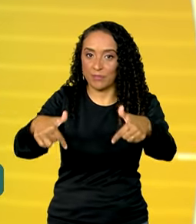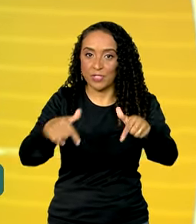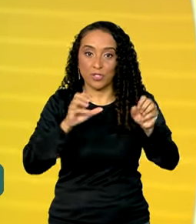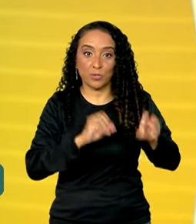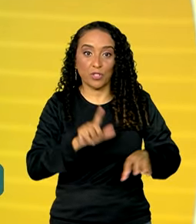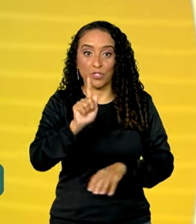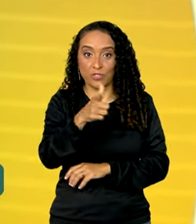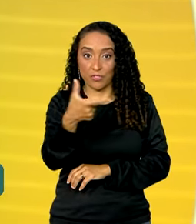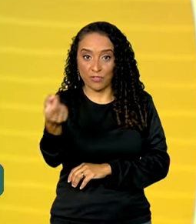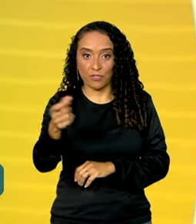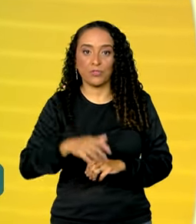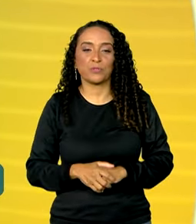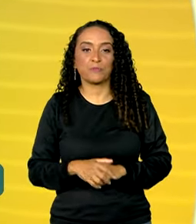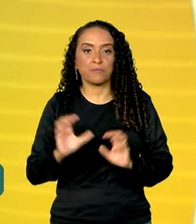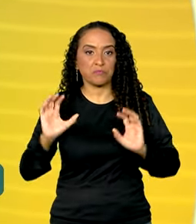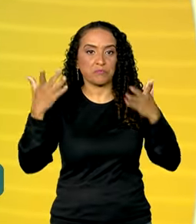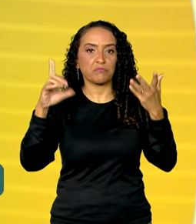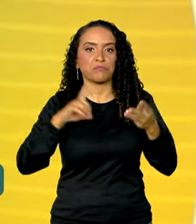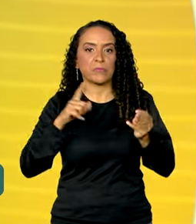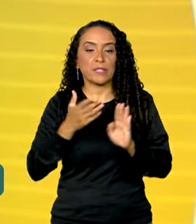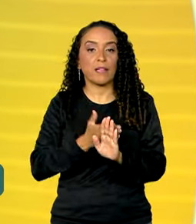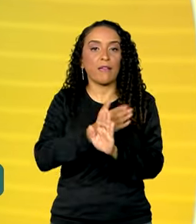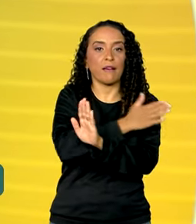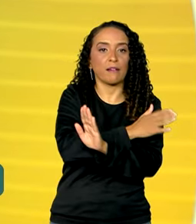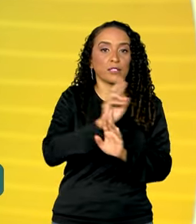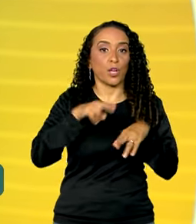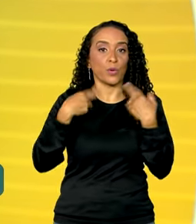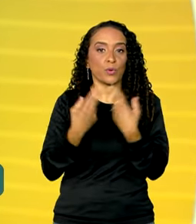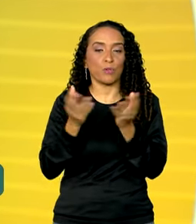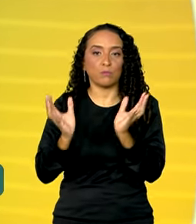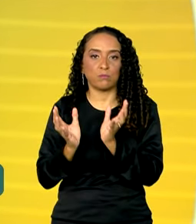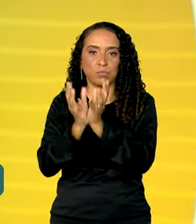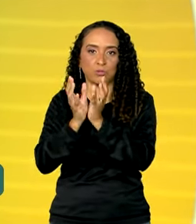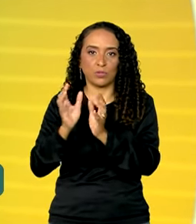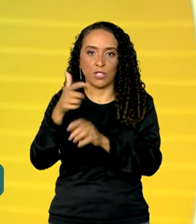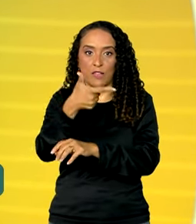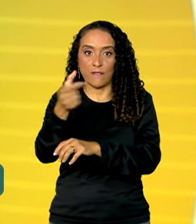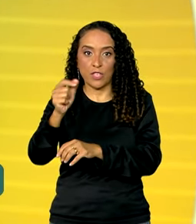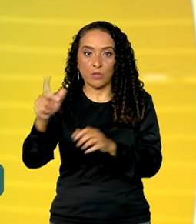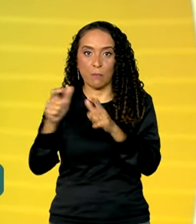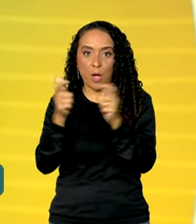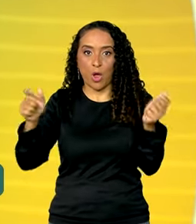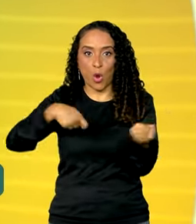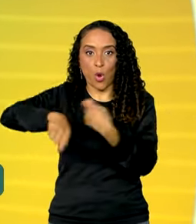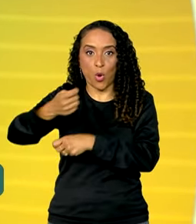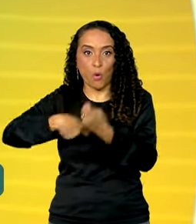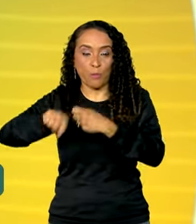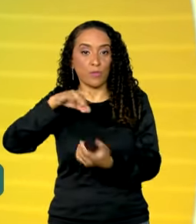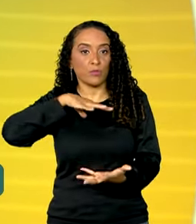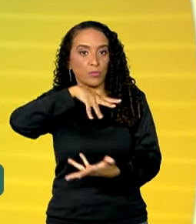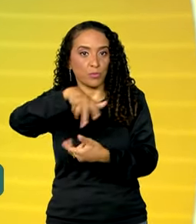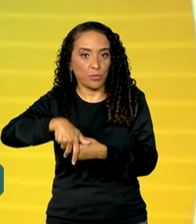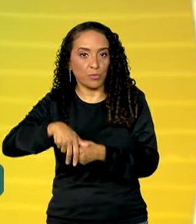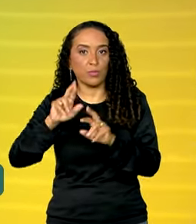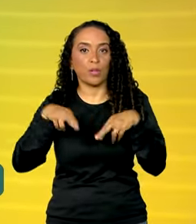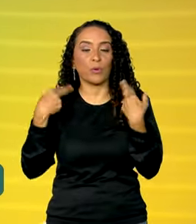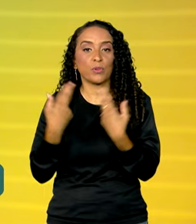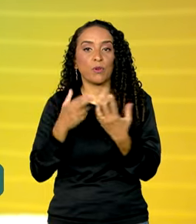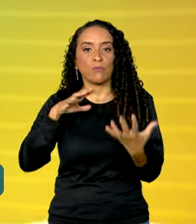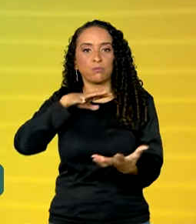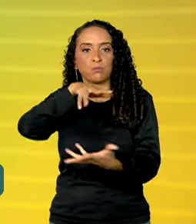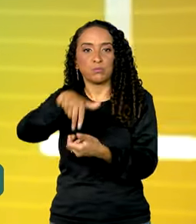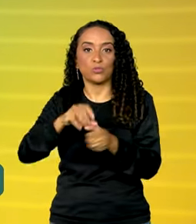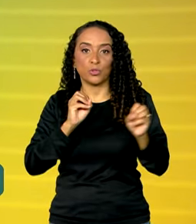Educação do G20. O evento antecede a reunião de cúpula das 20 maiores economias do planeta e a reunião global